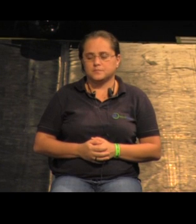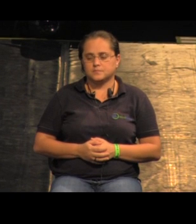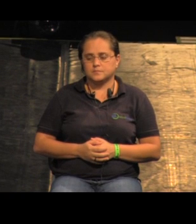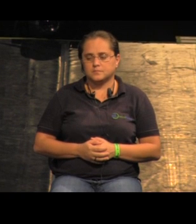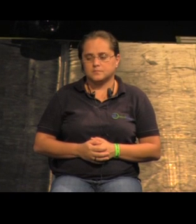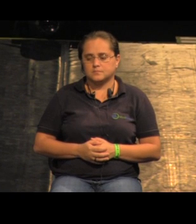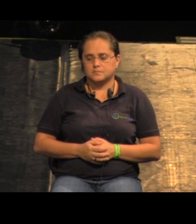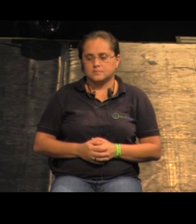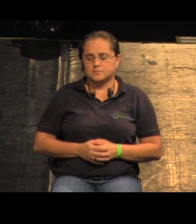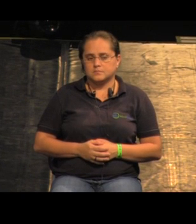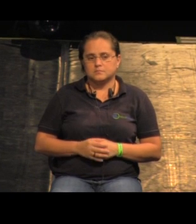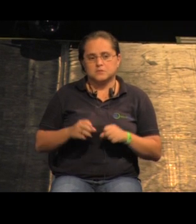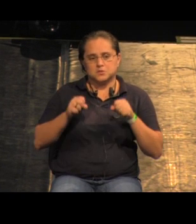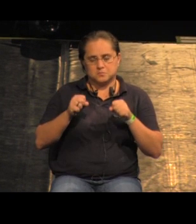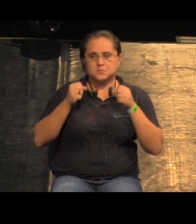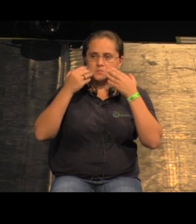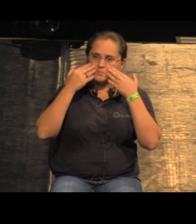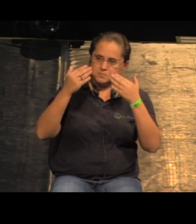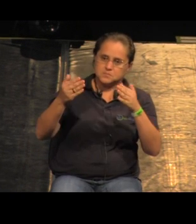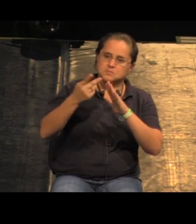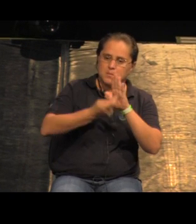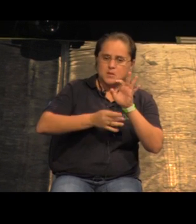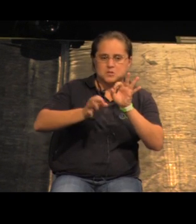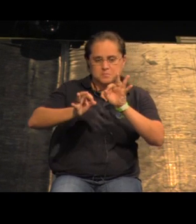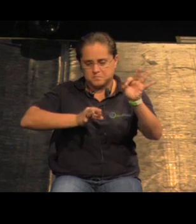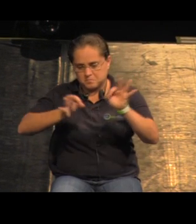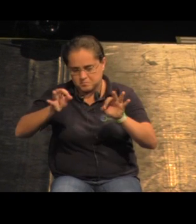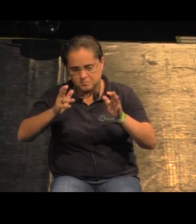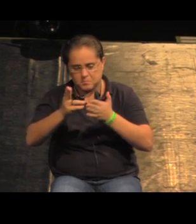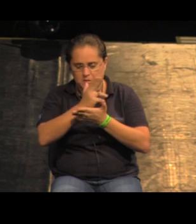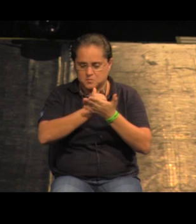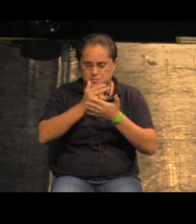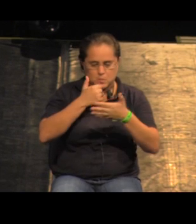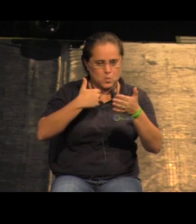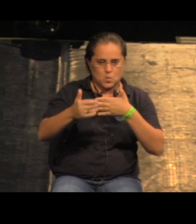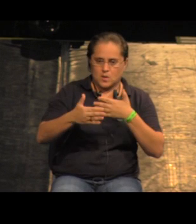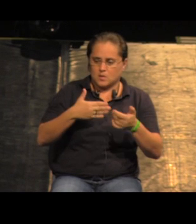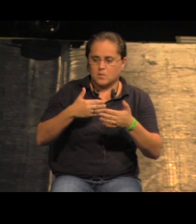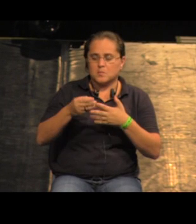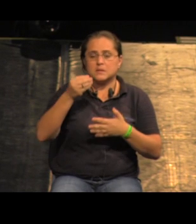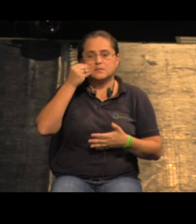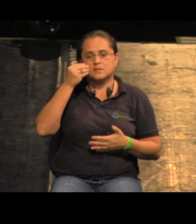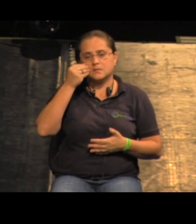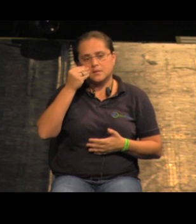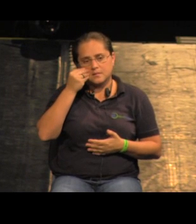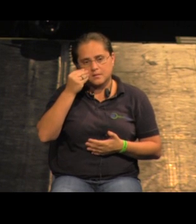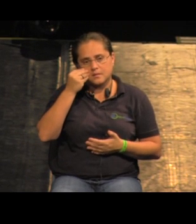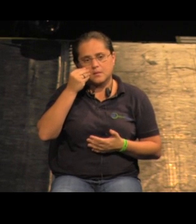podia se apresentar propostas, estratégias, desenhos, qualquer coisa para tentar